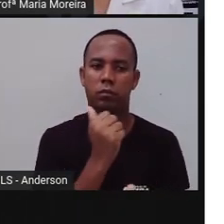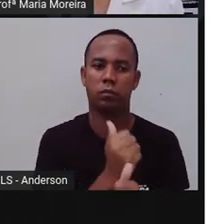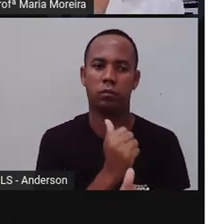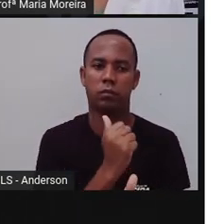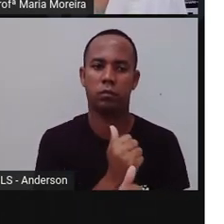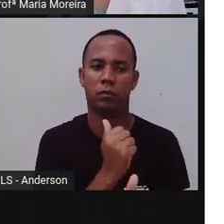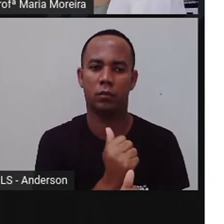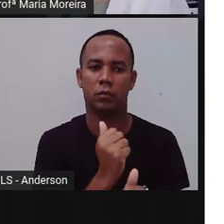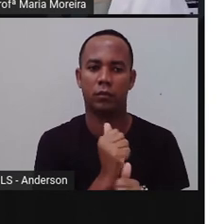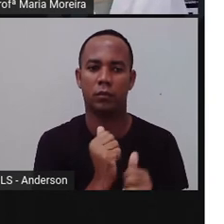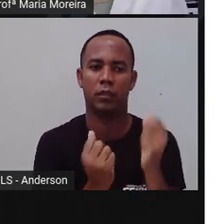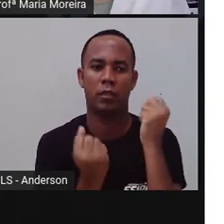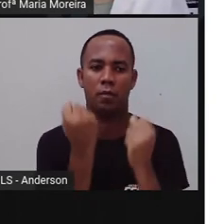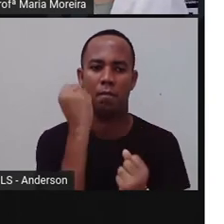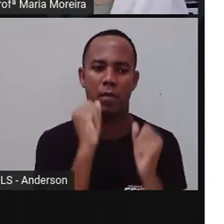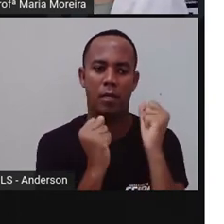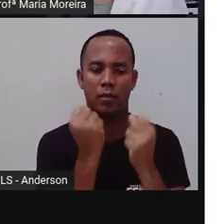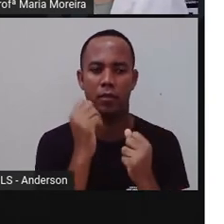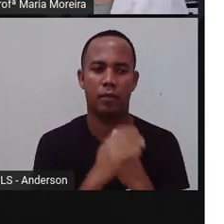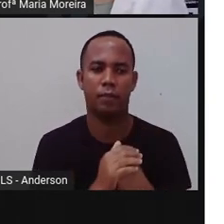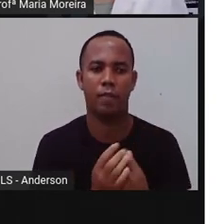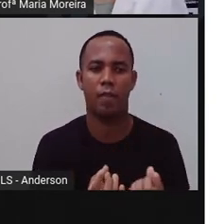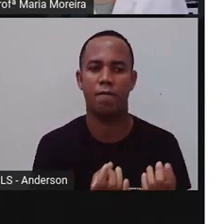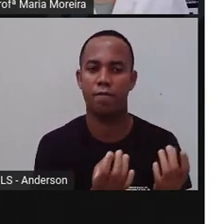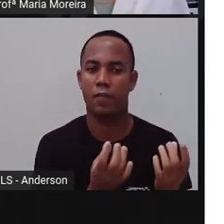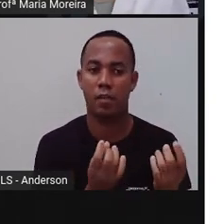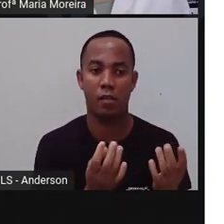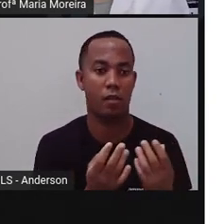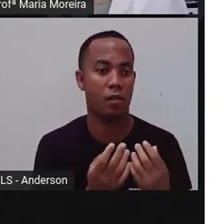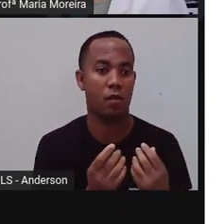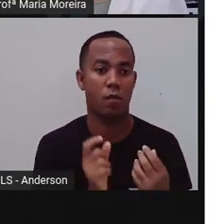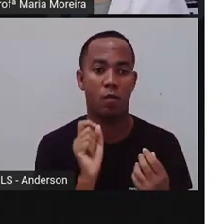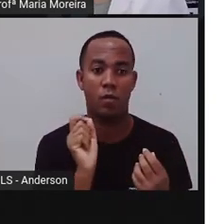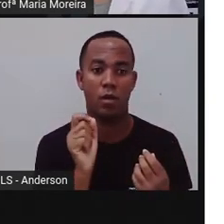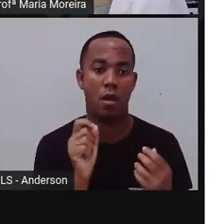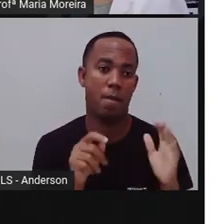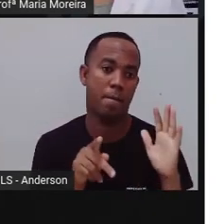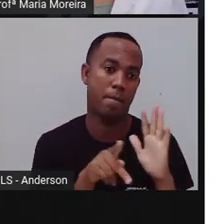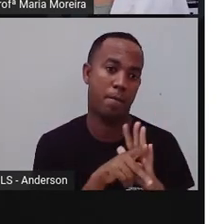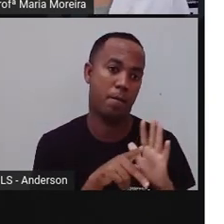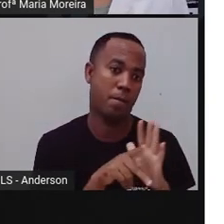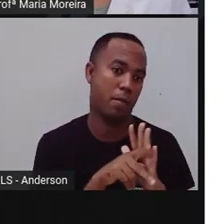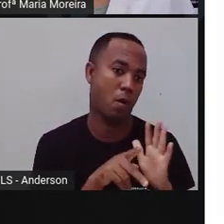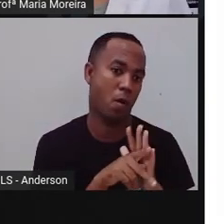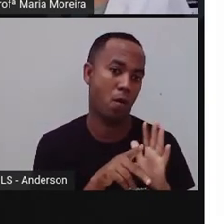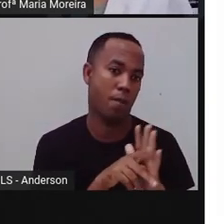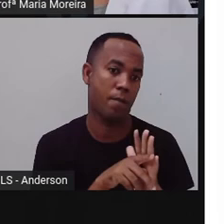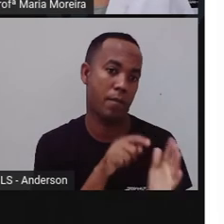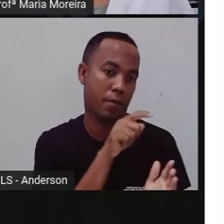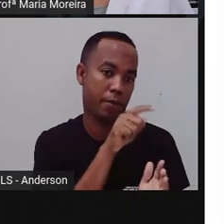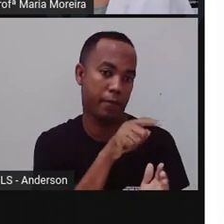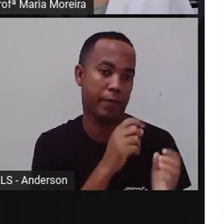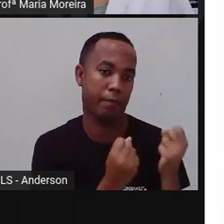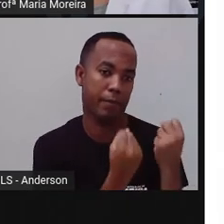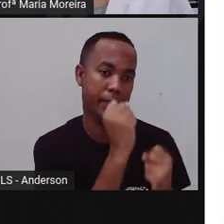privada. Se o prefeito vendeu para a gente o hospital, quem é que vai administrar agora? O prefeito ou a gente?